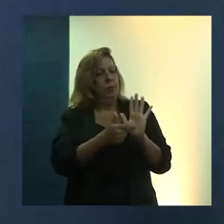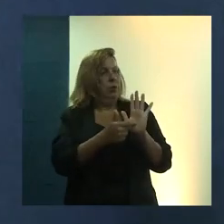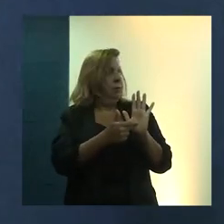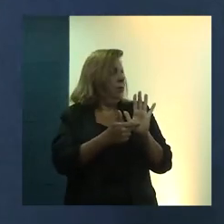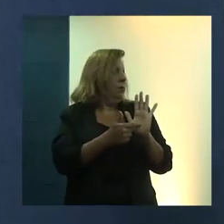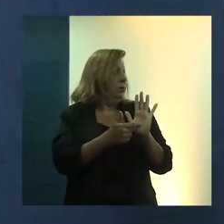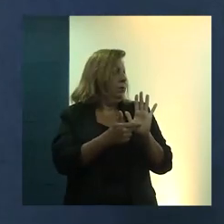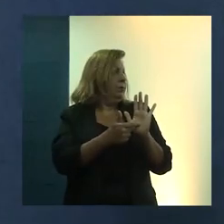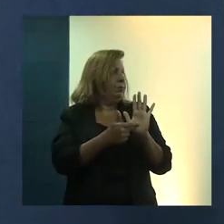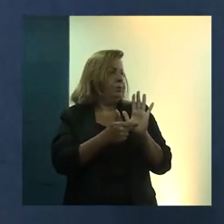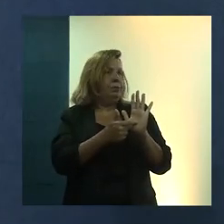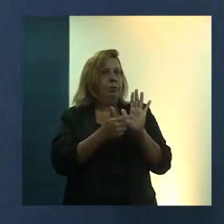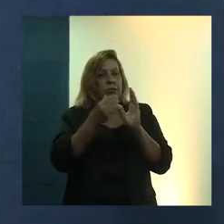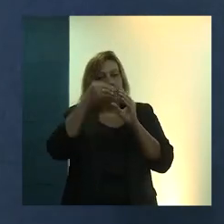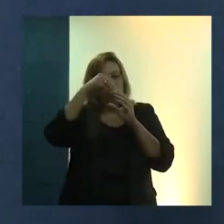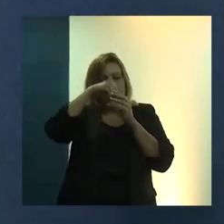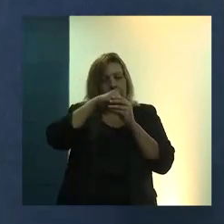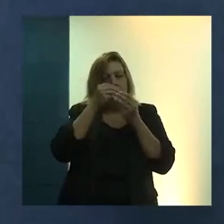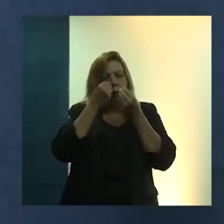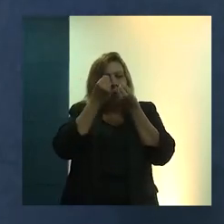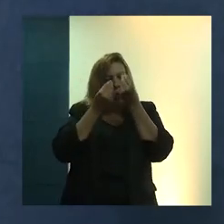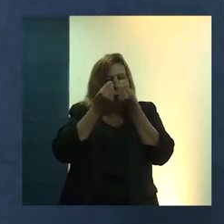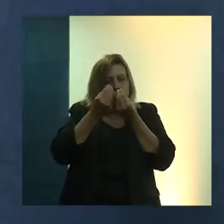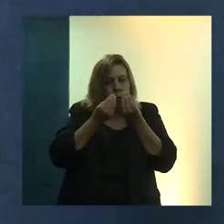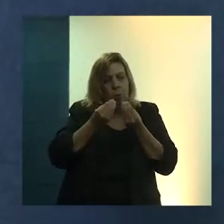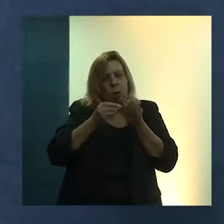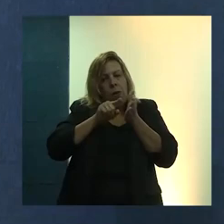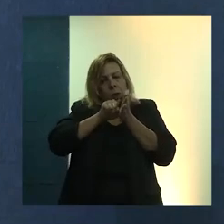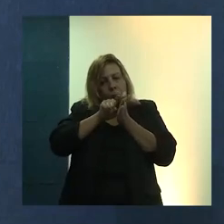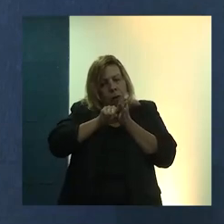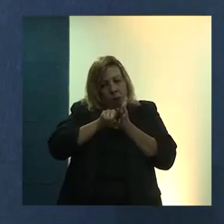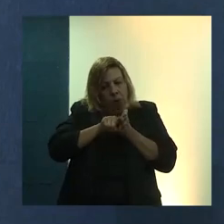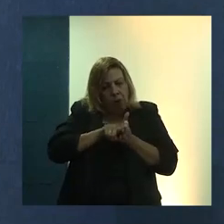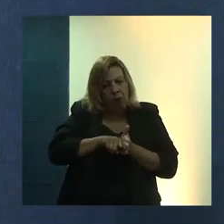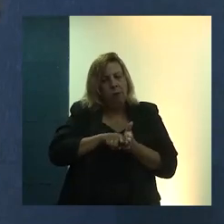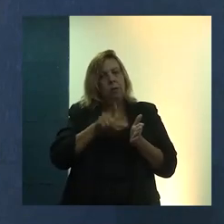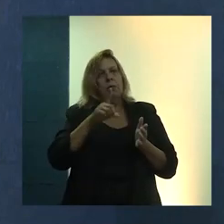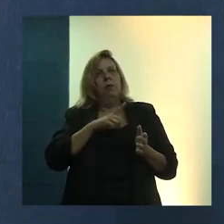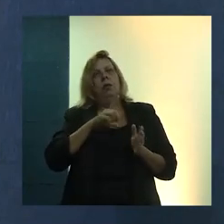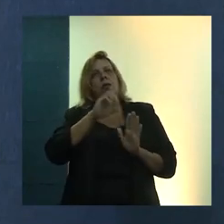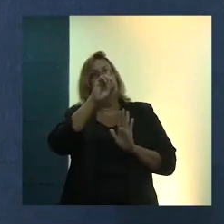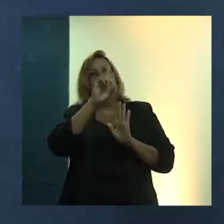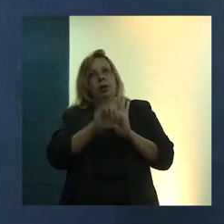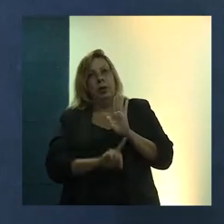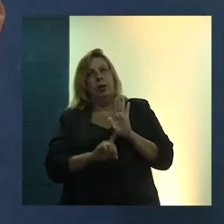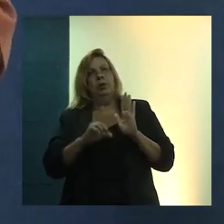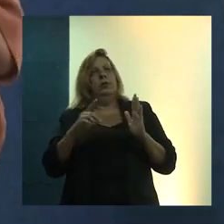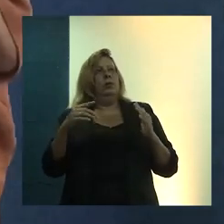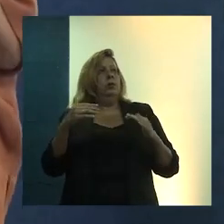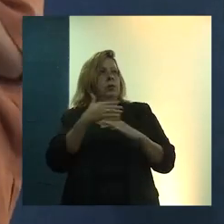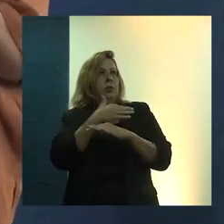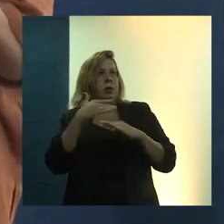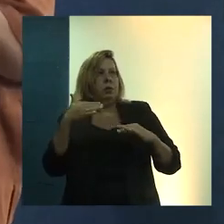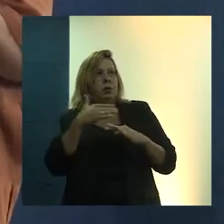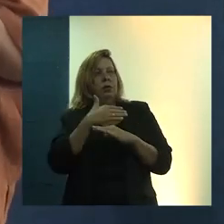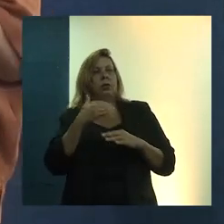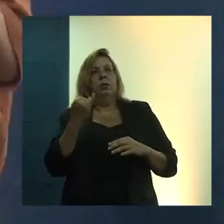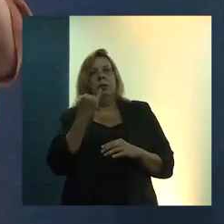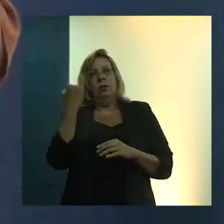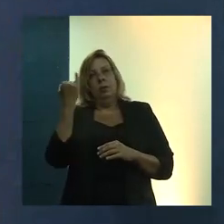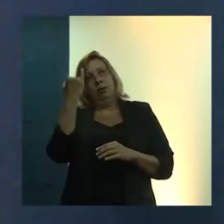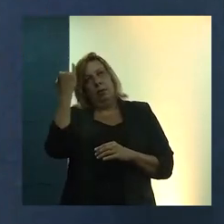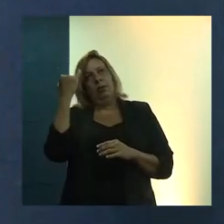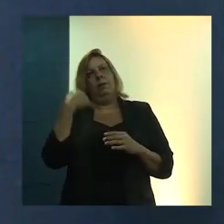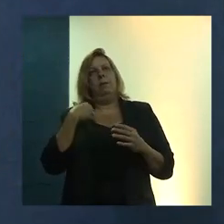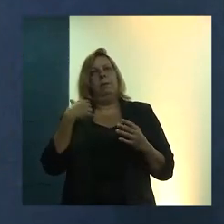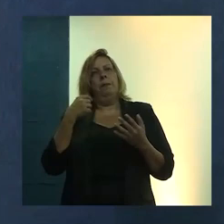a gênese desse laboratório, que foi fazendo aí seus 30 anos, é o direito à cidade. É importante a gente pontuar